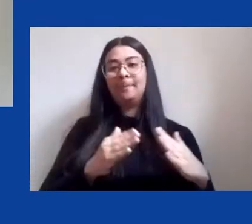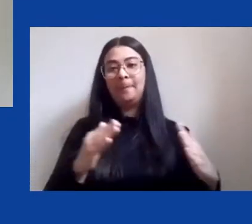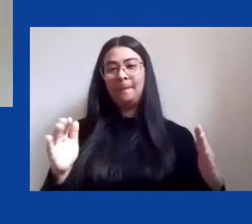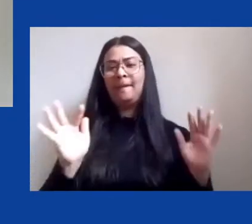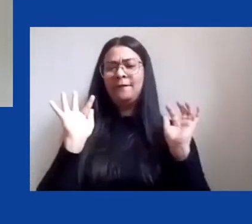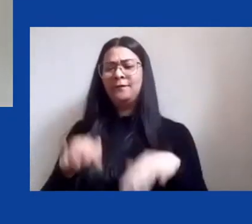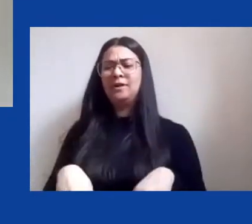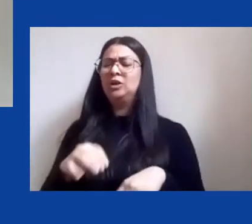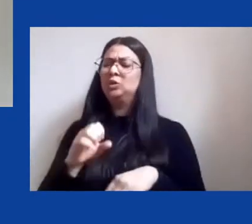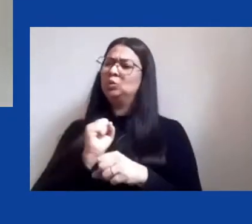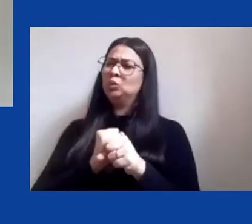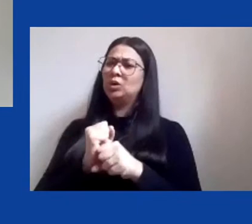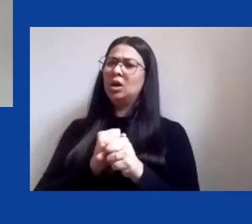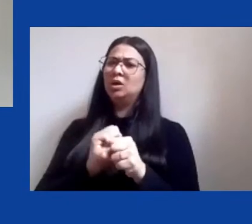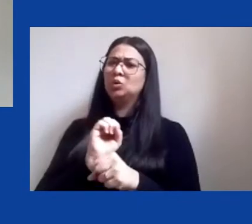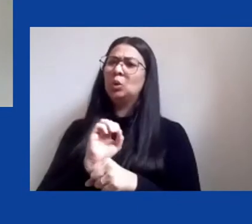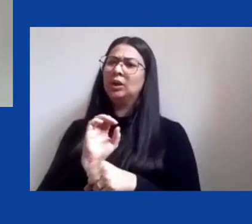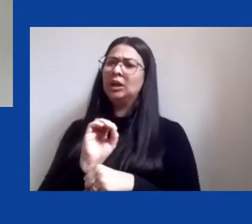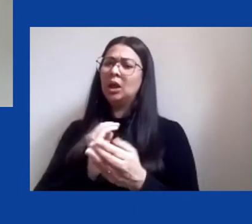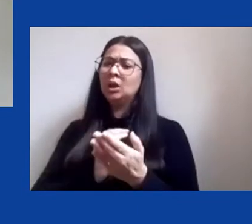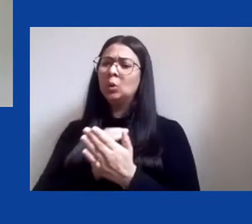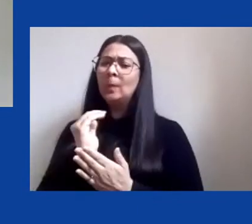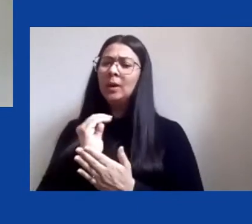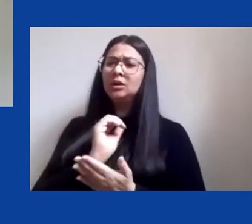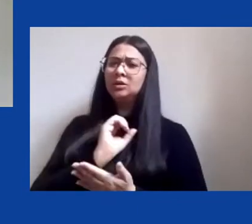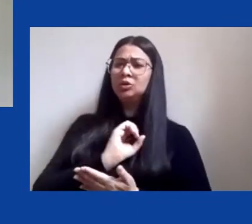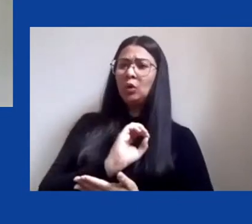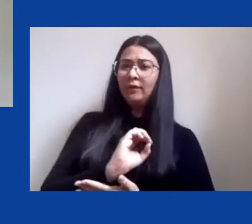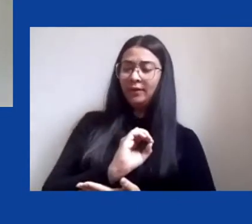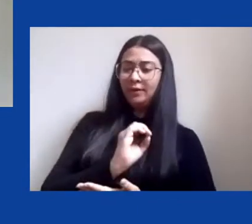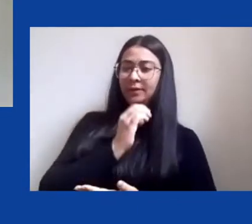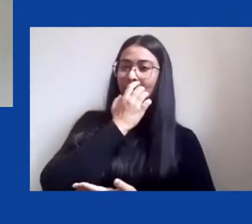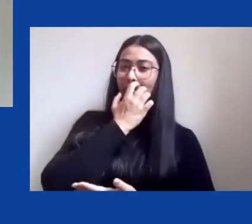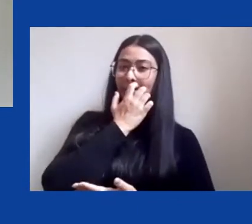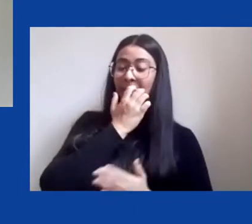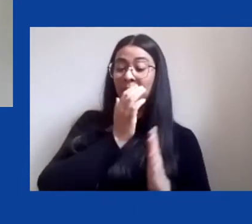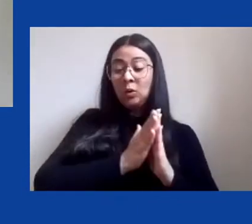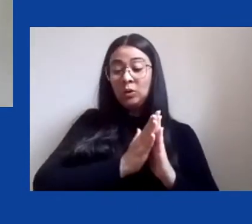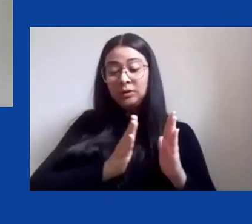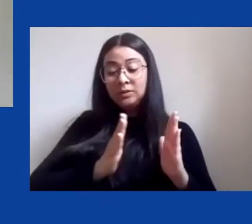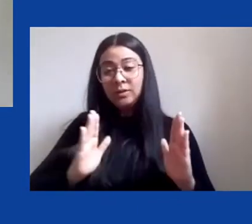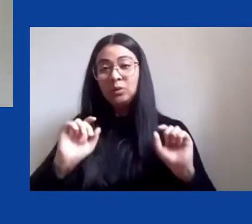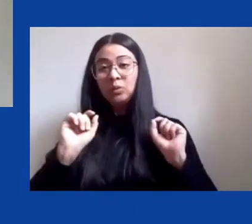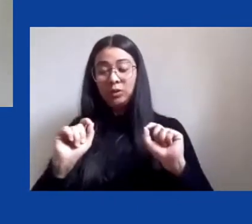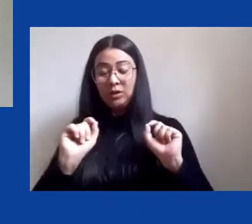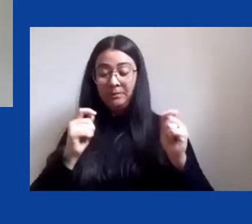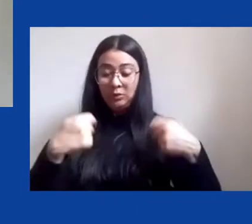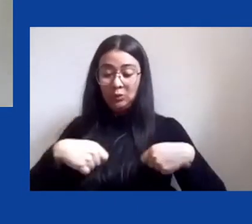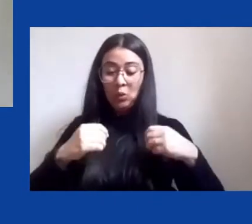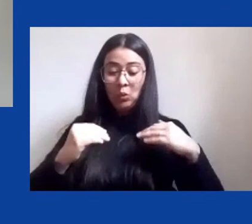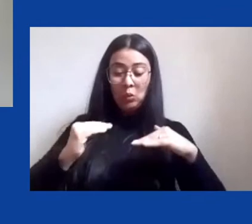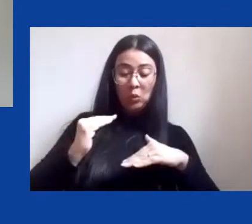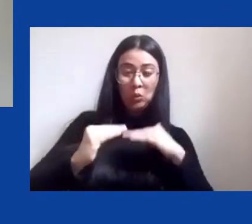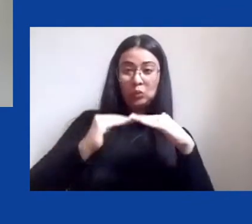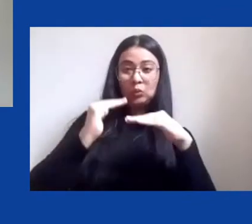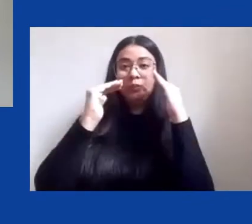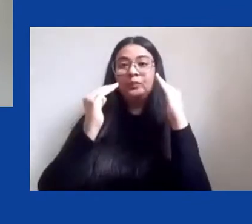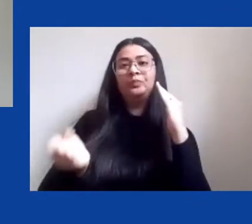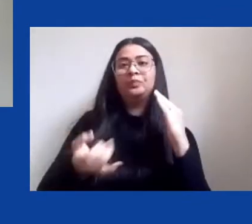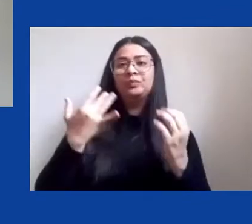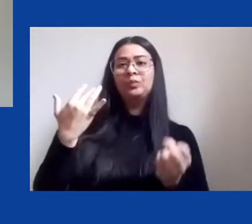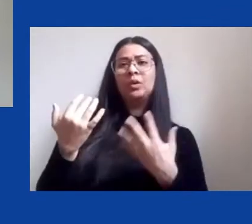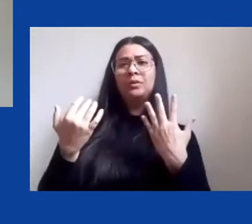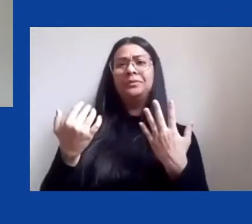dos anos 90. Nesse período, se ensaiou construir caminhos diferentes com recursos e apoio da cooperação